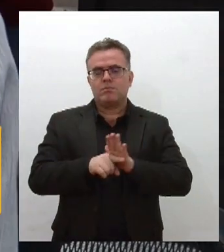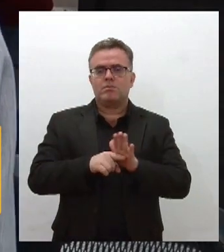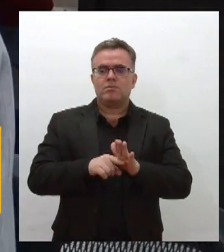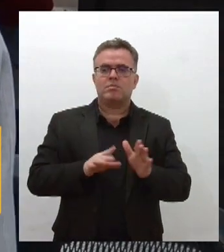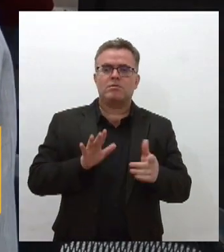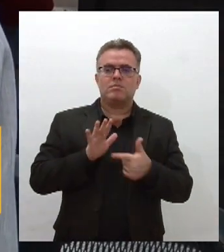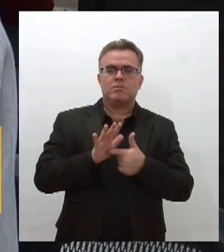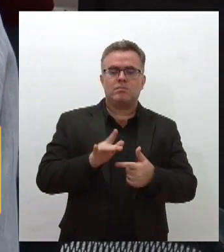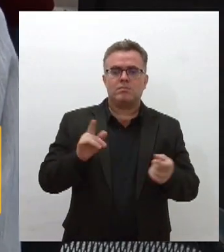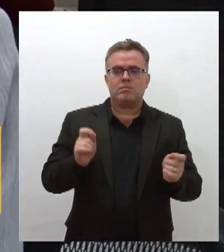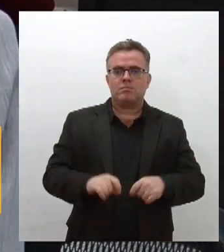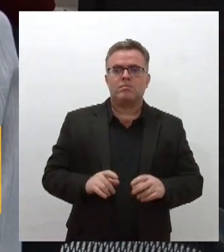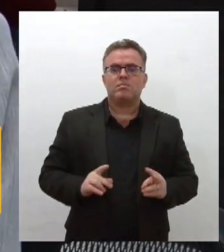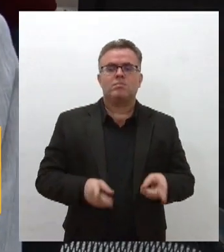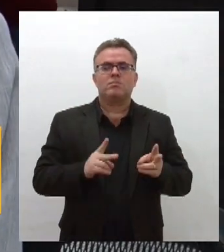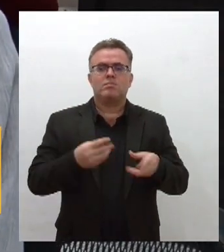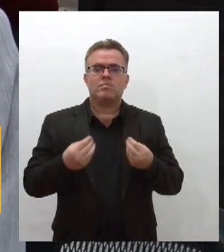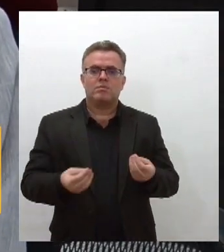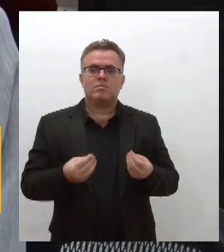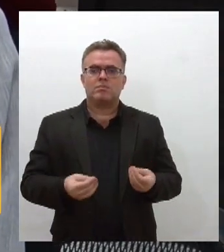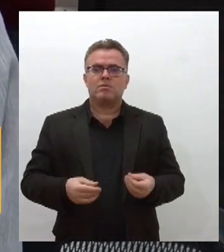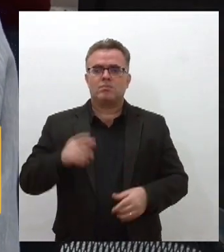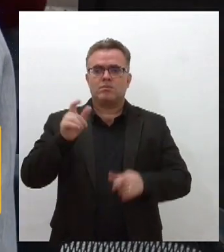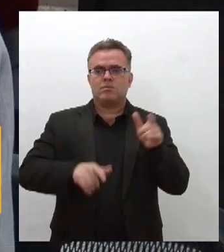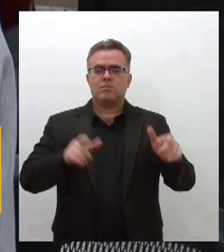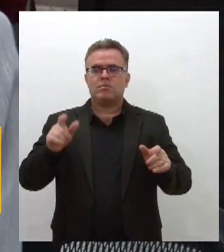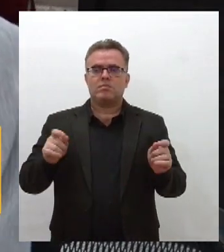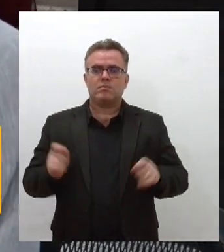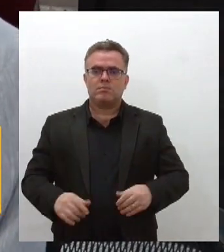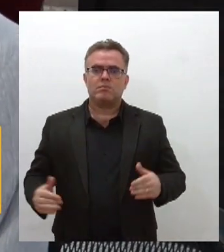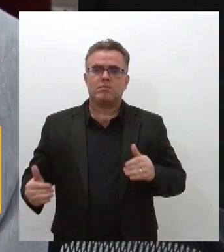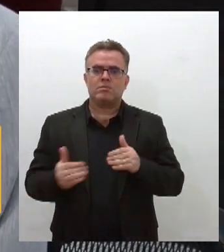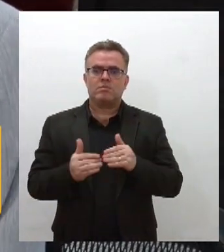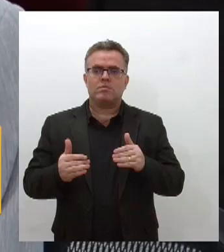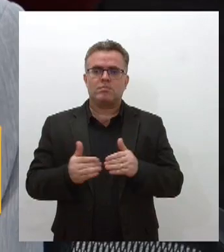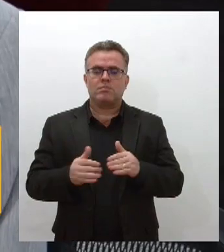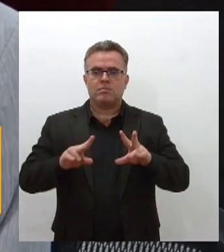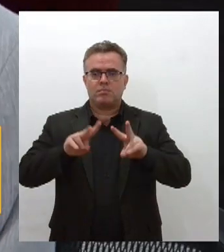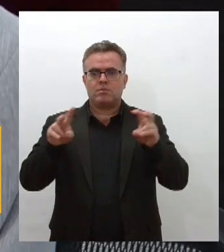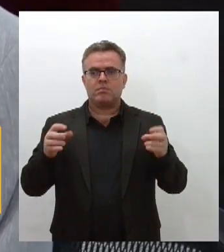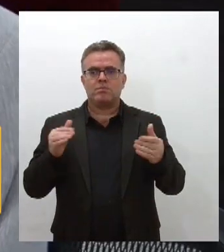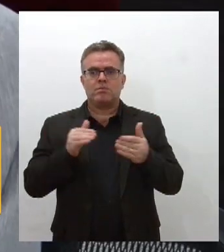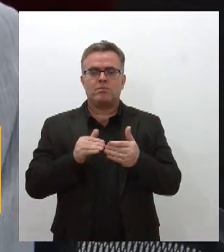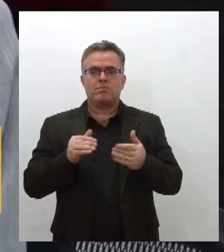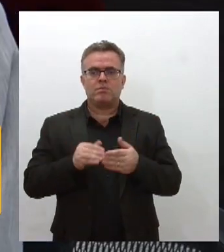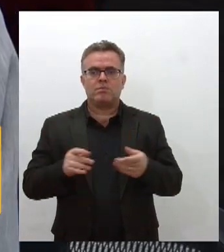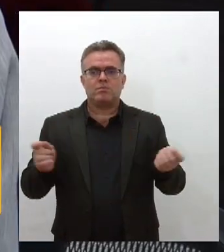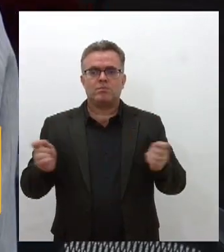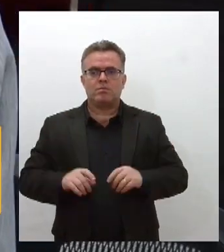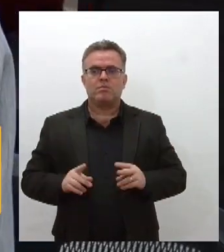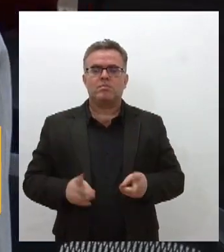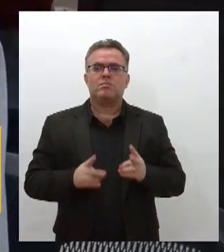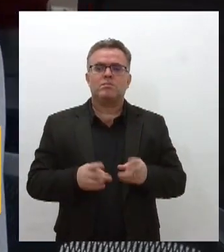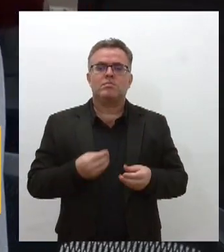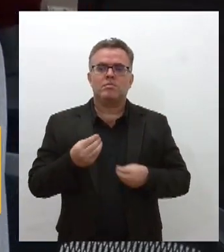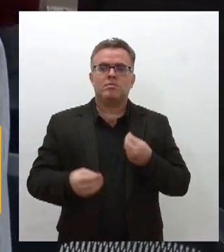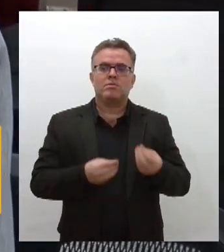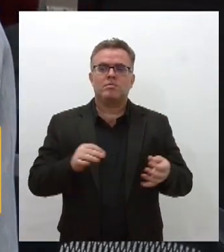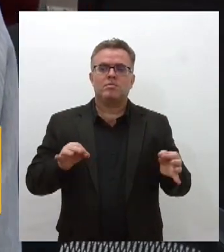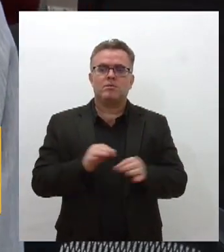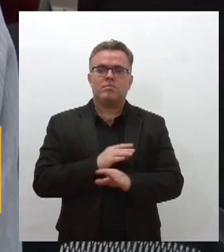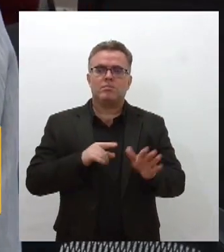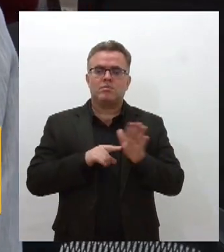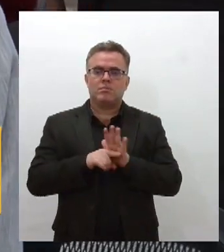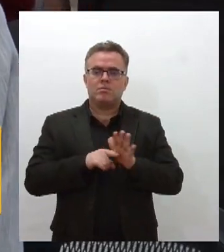capacidade técnica mas é uma pessoa envolvida com a temática que a universidade tem por obrigação discutir em profundidade